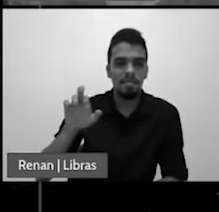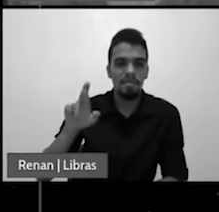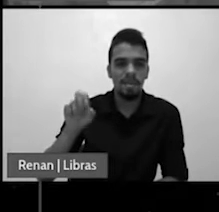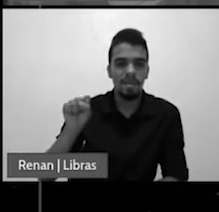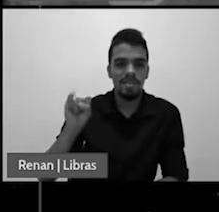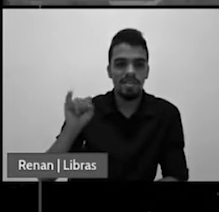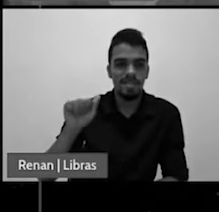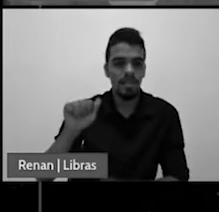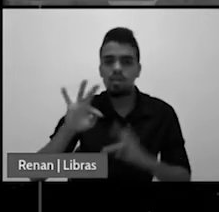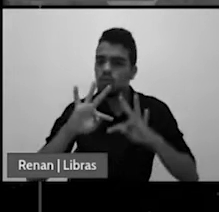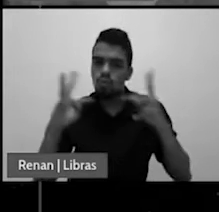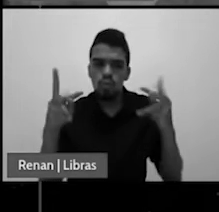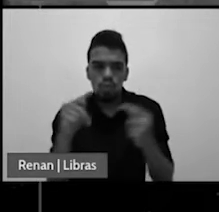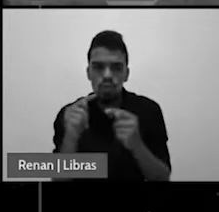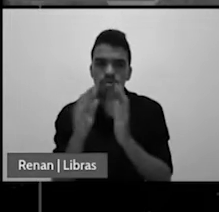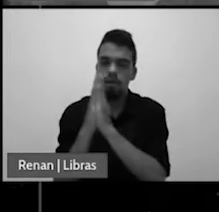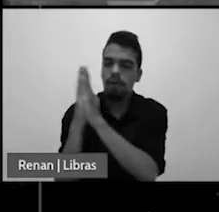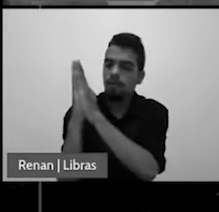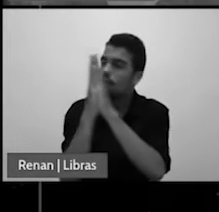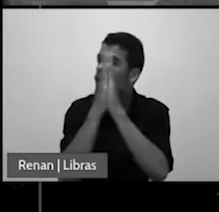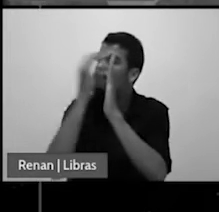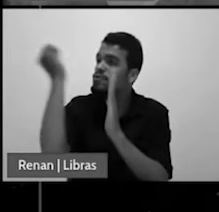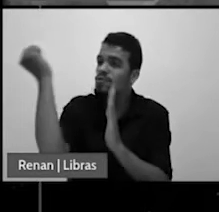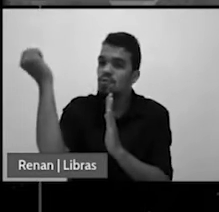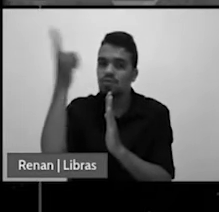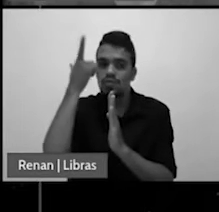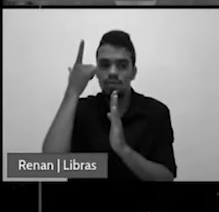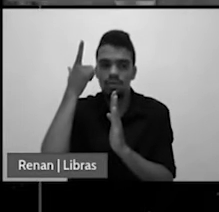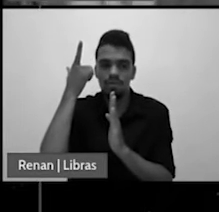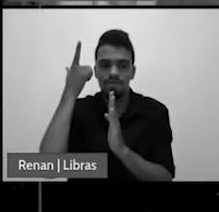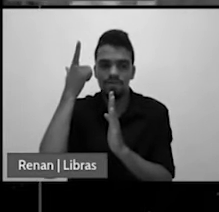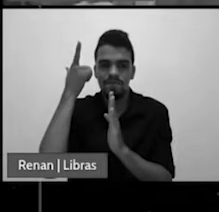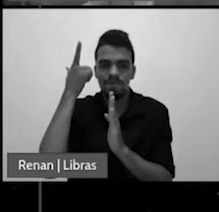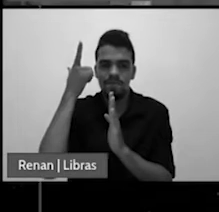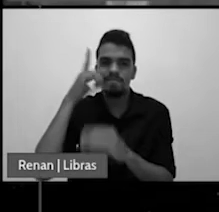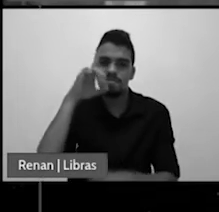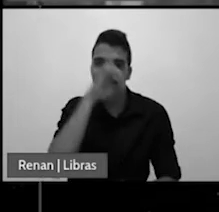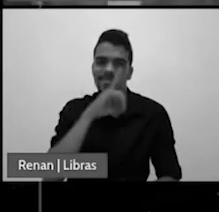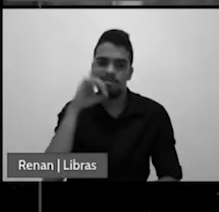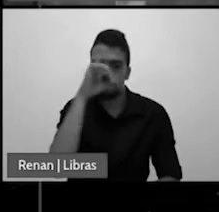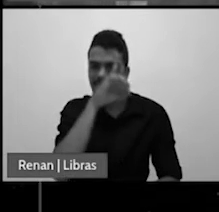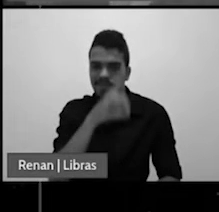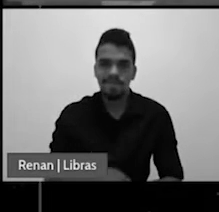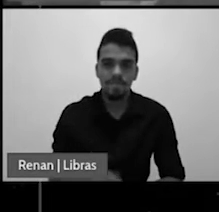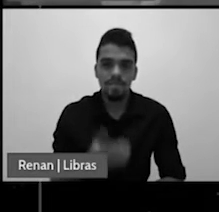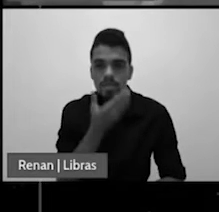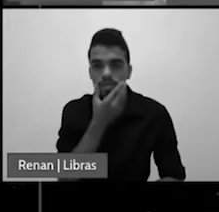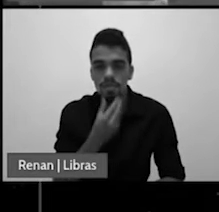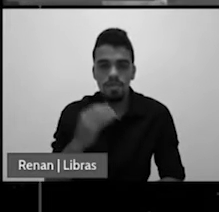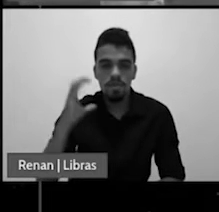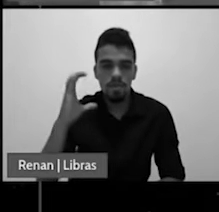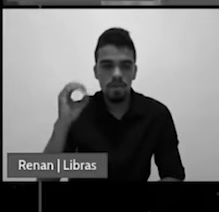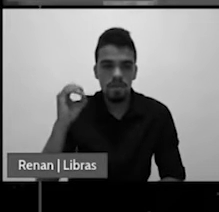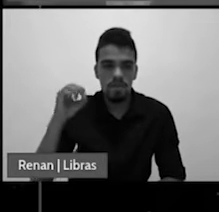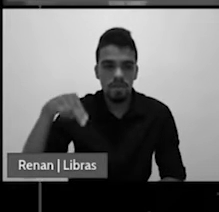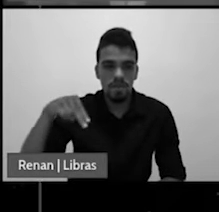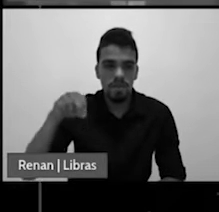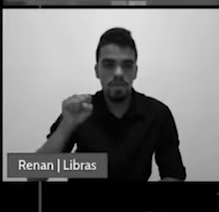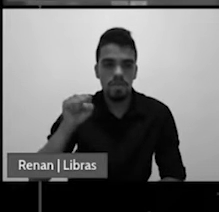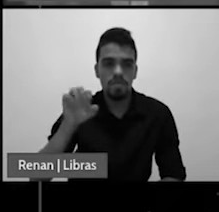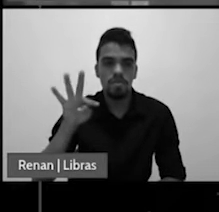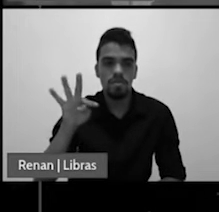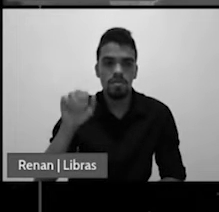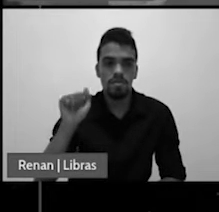Símbolos solares vêm de todas essas culturas. E Constantino é a transição